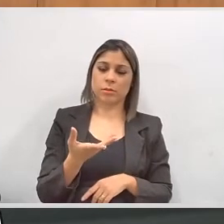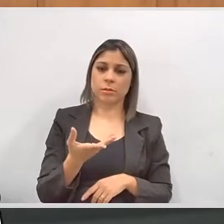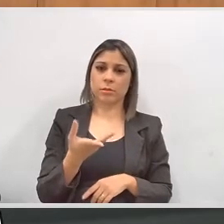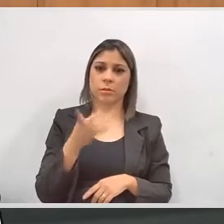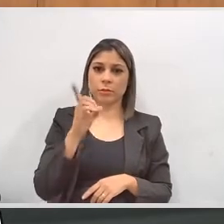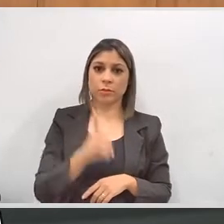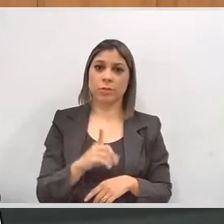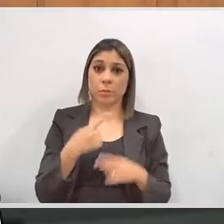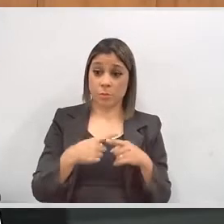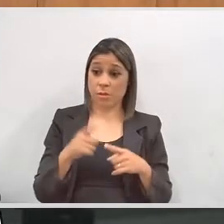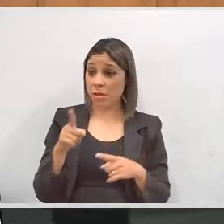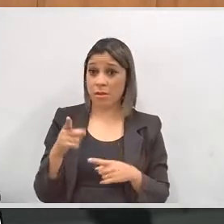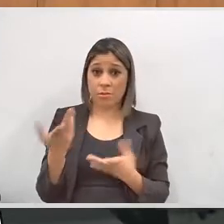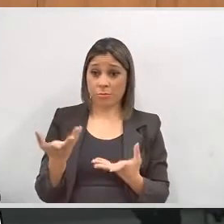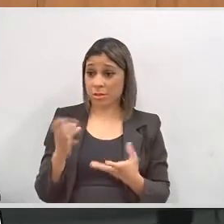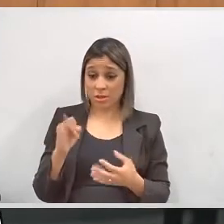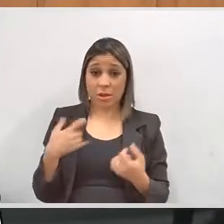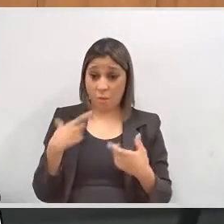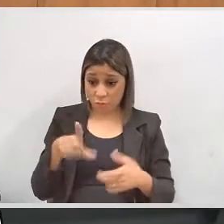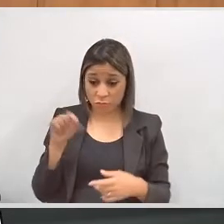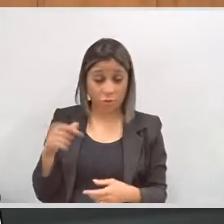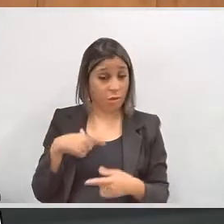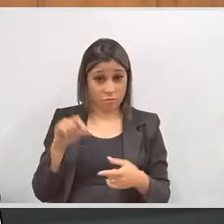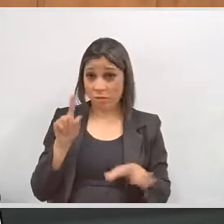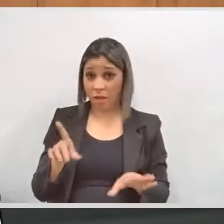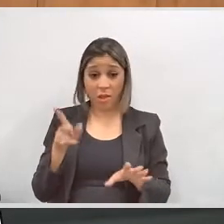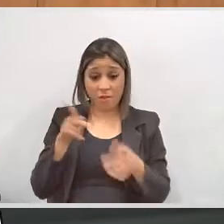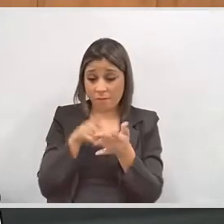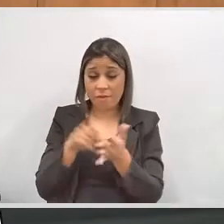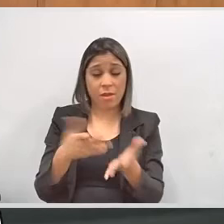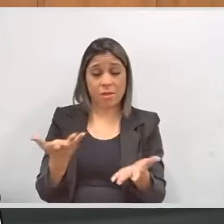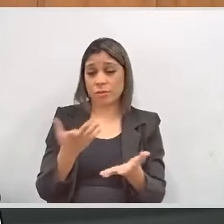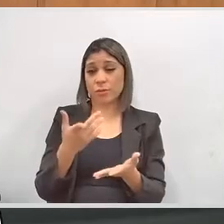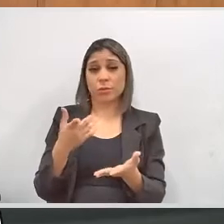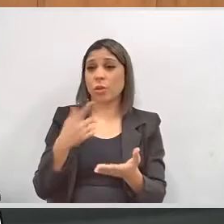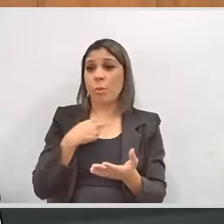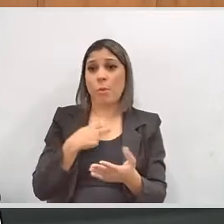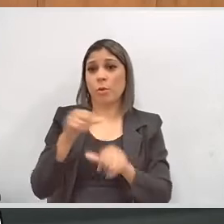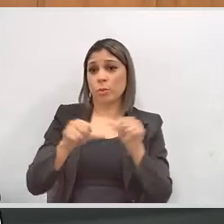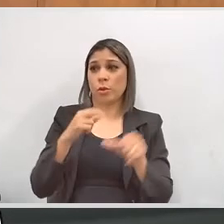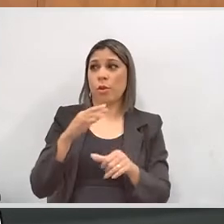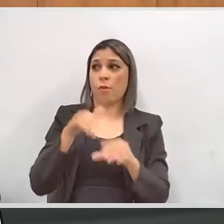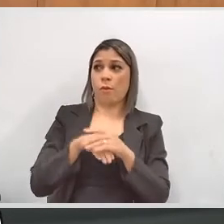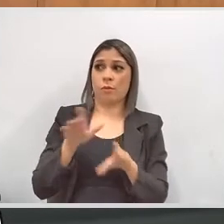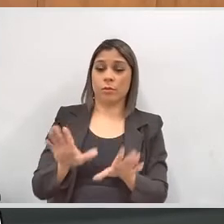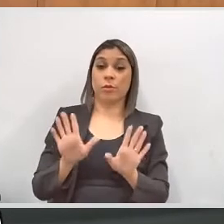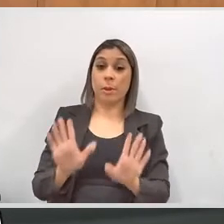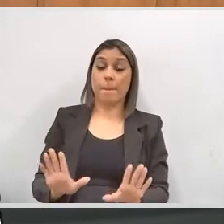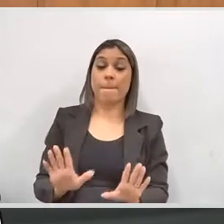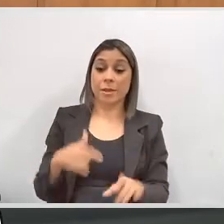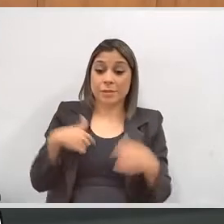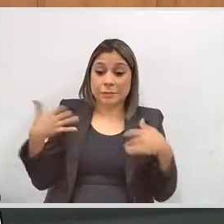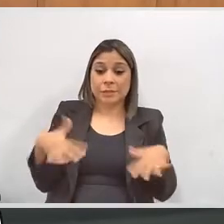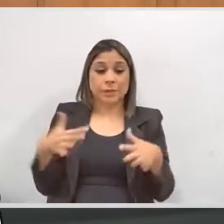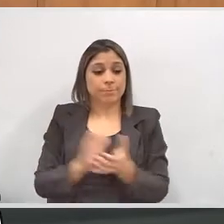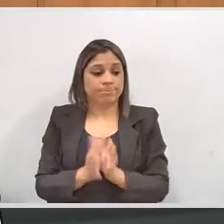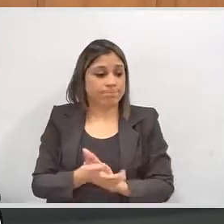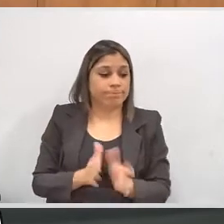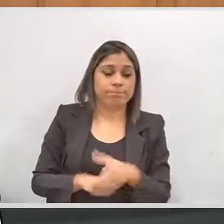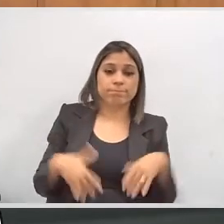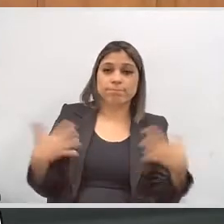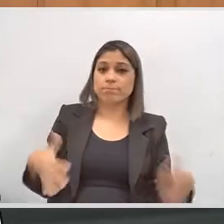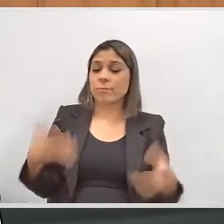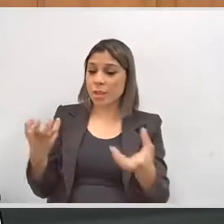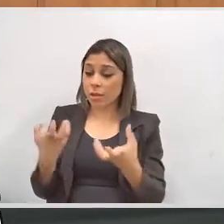honestíssimas, quando elas definem, elas definem e acabou, é um voto honesto que não há como você mudar. mas me inquieta, e eu